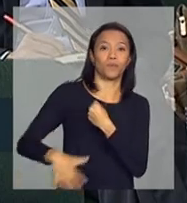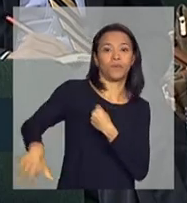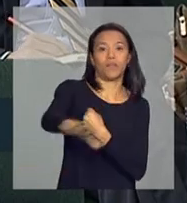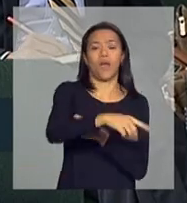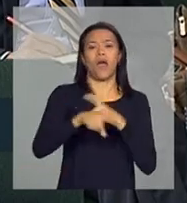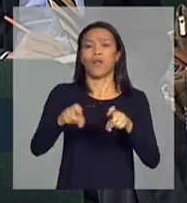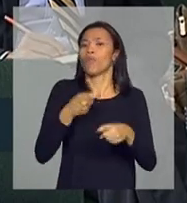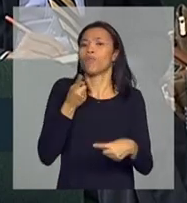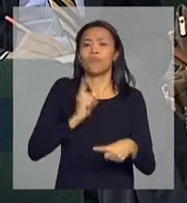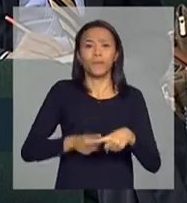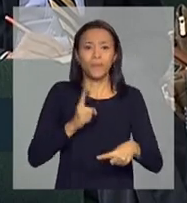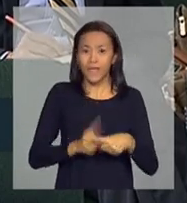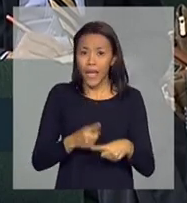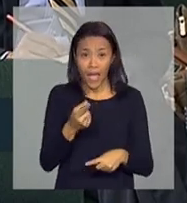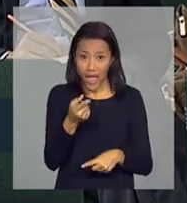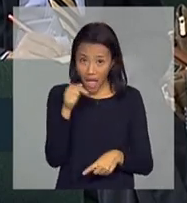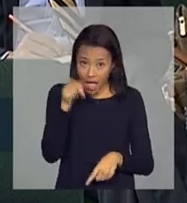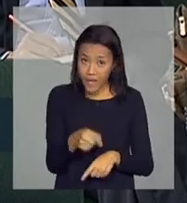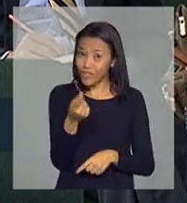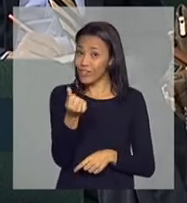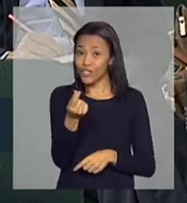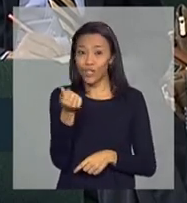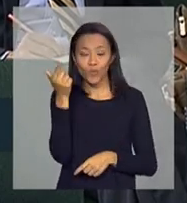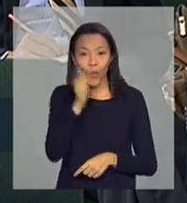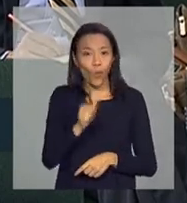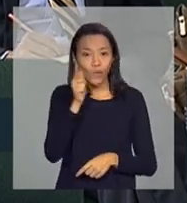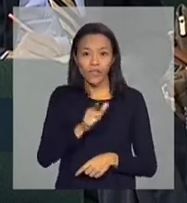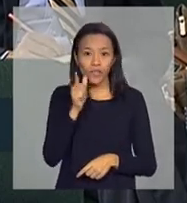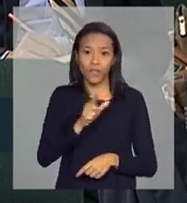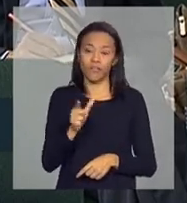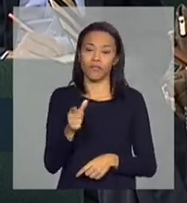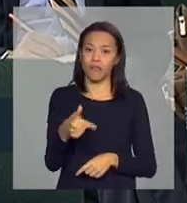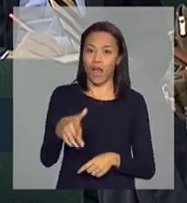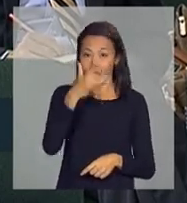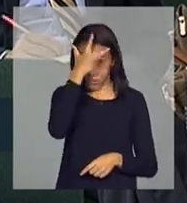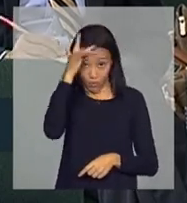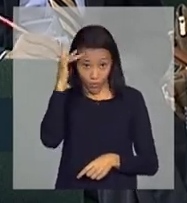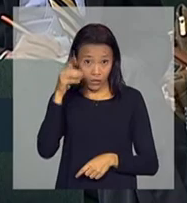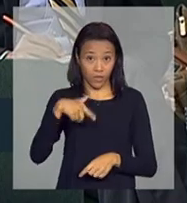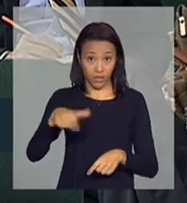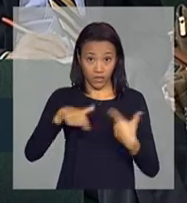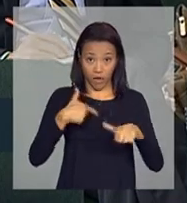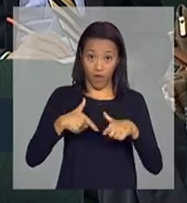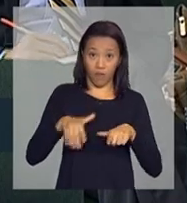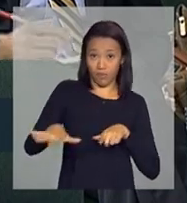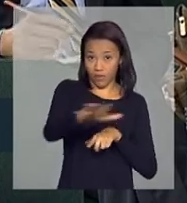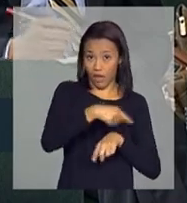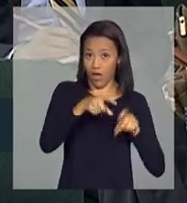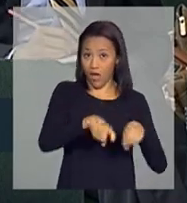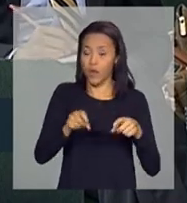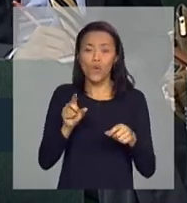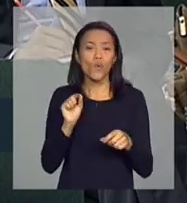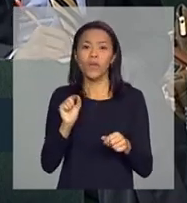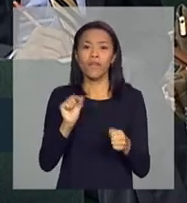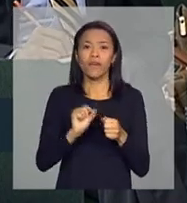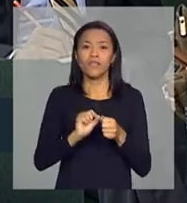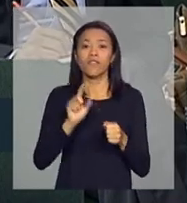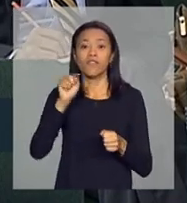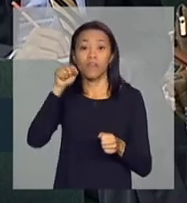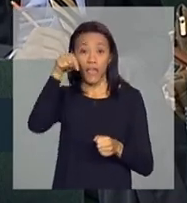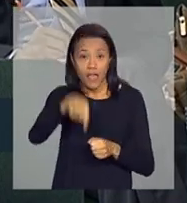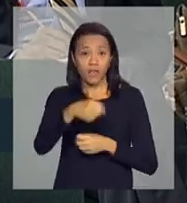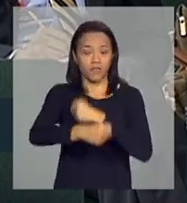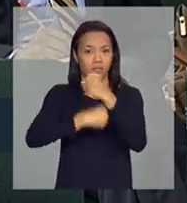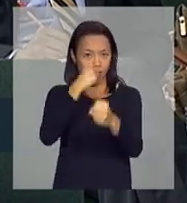porquê que esse dinheiro não chegou nas mãos dos produtores e o que vai ser feito esse ano para que esse dinheiro realmente